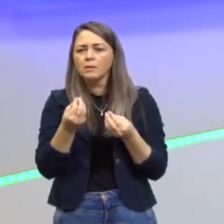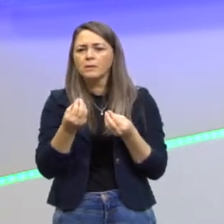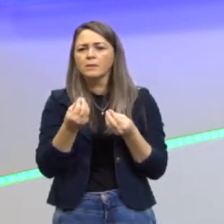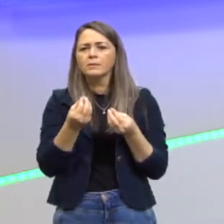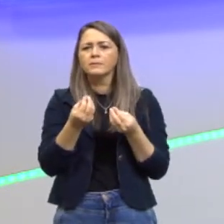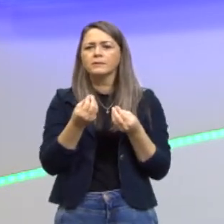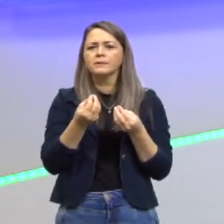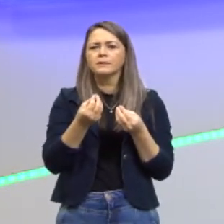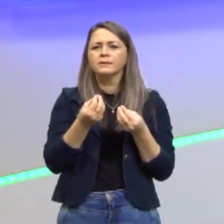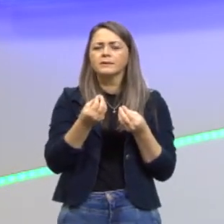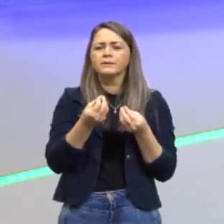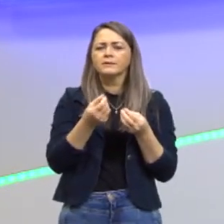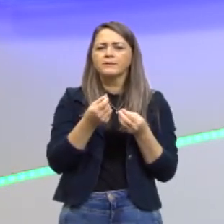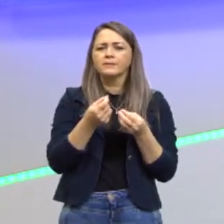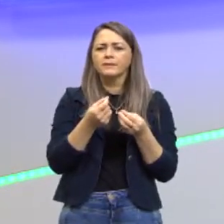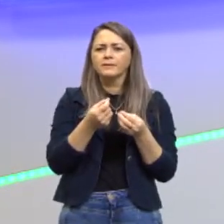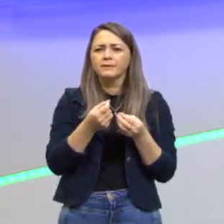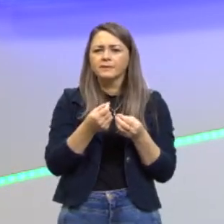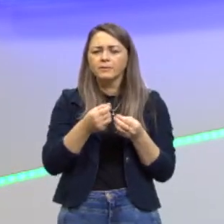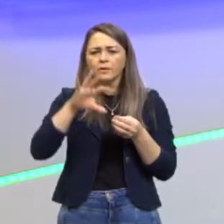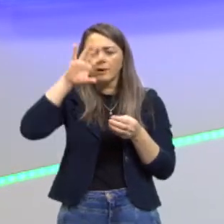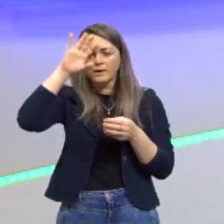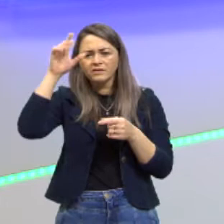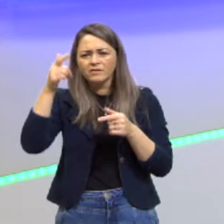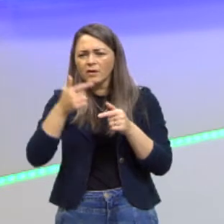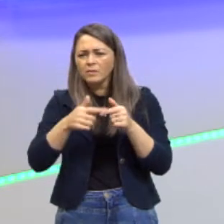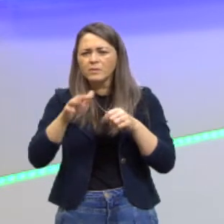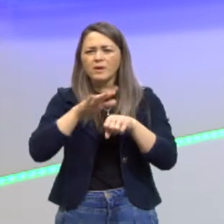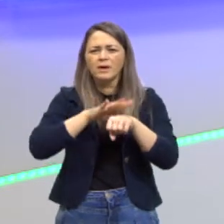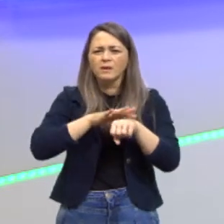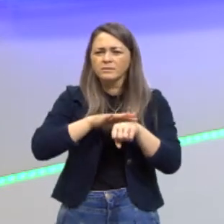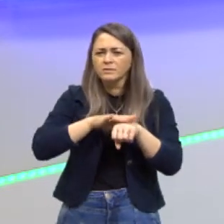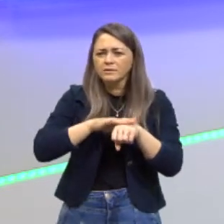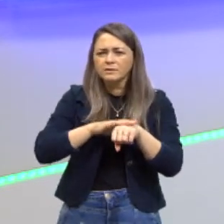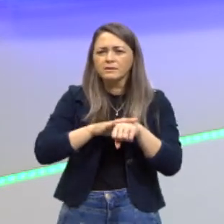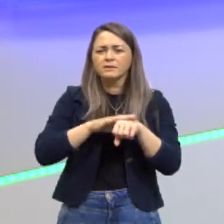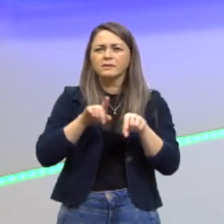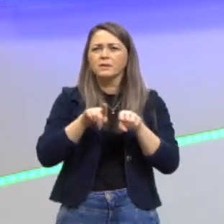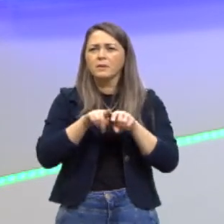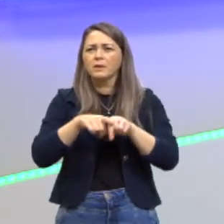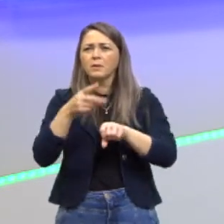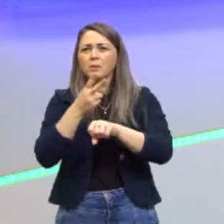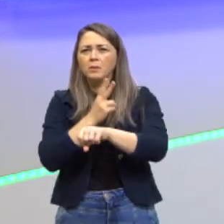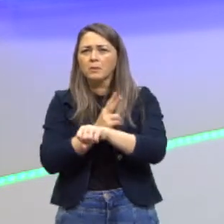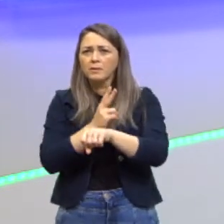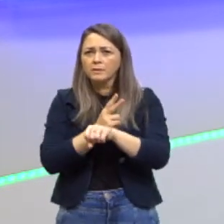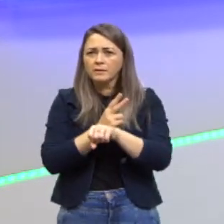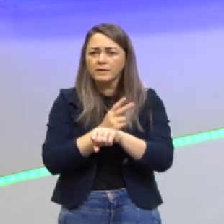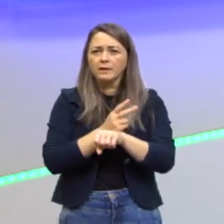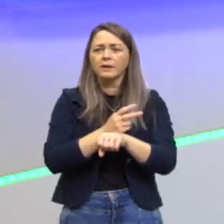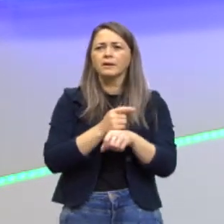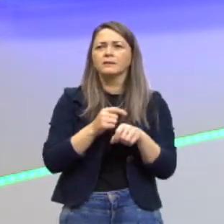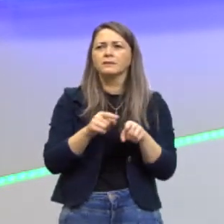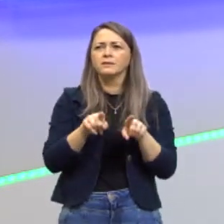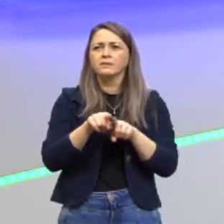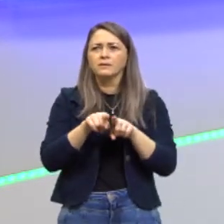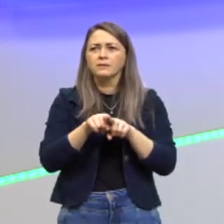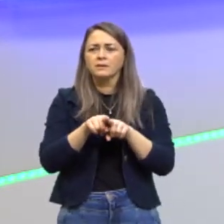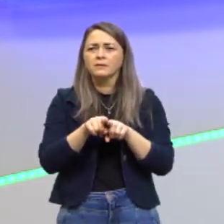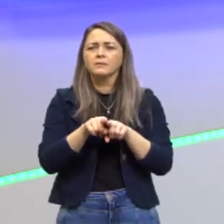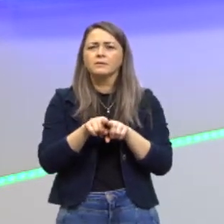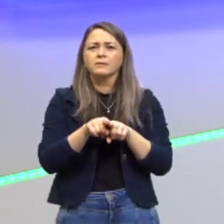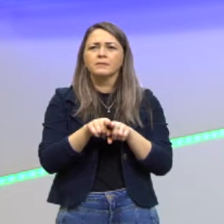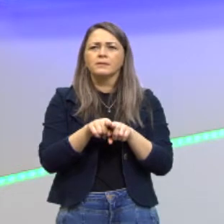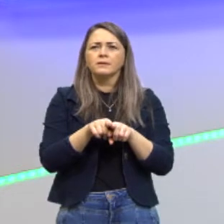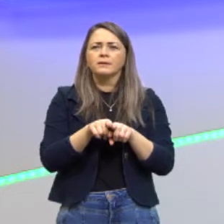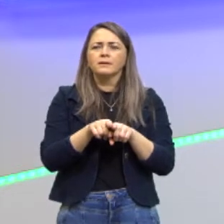tratamento de doenças, ou prevenção, principalmente, né? Ou, inclusive, prevenção de